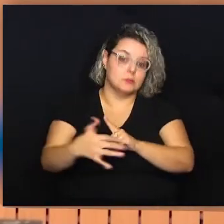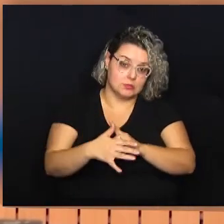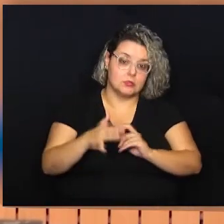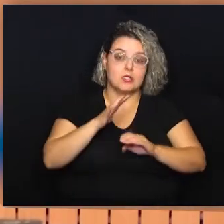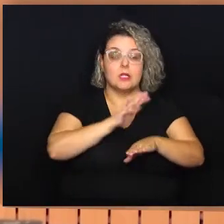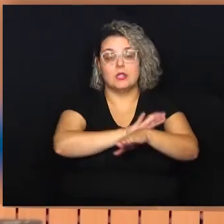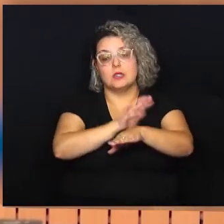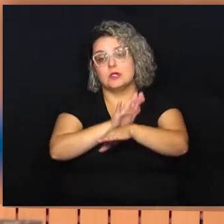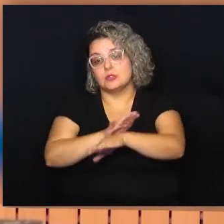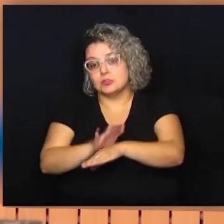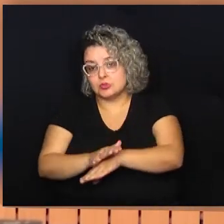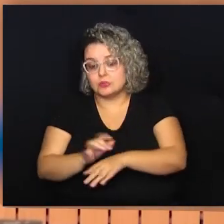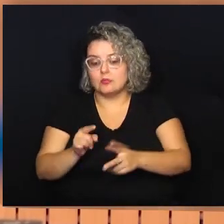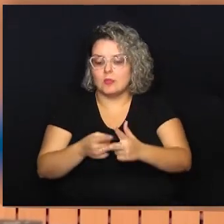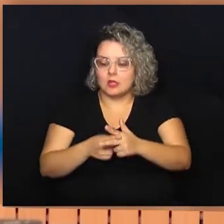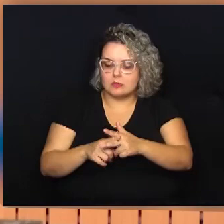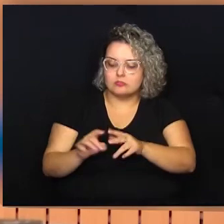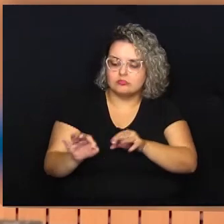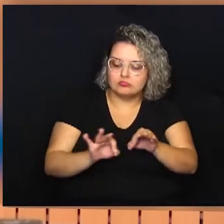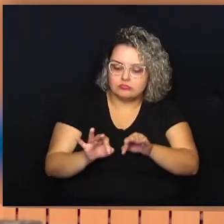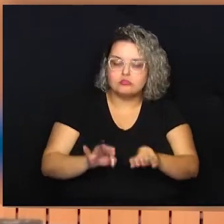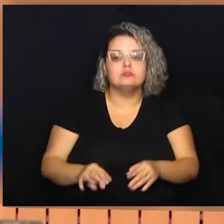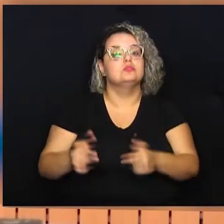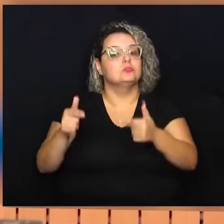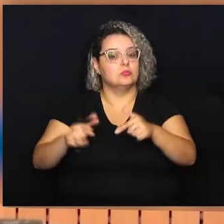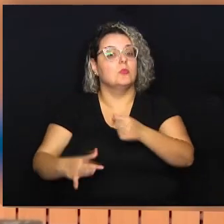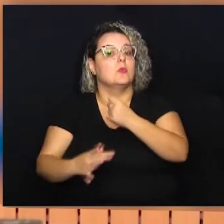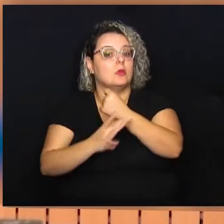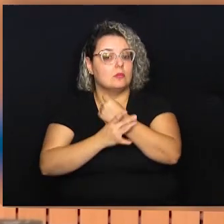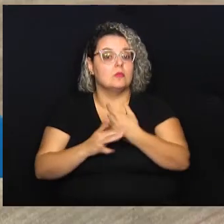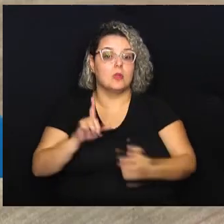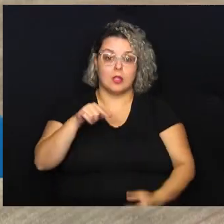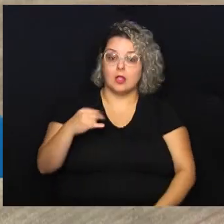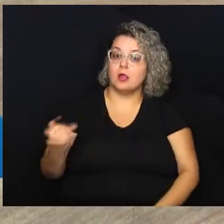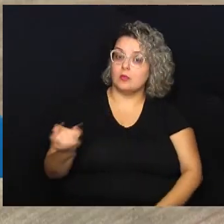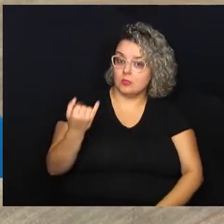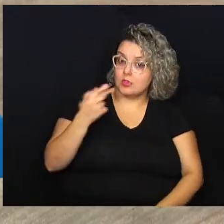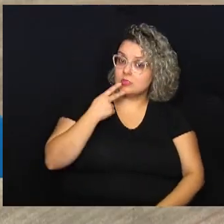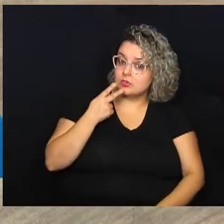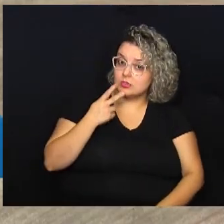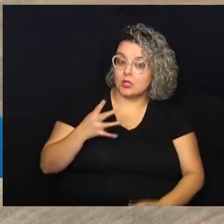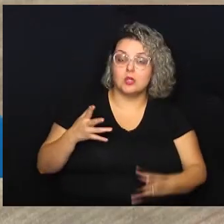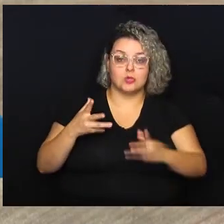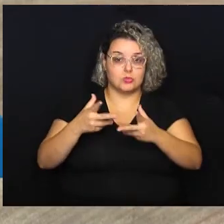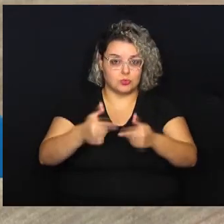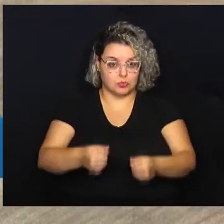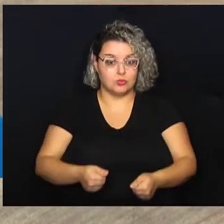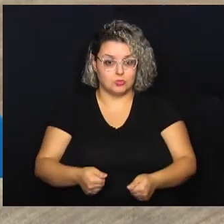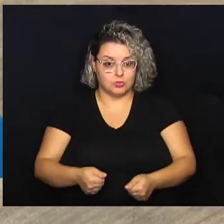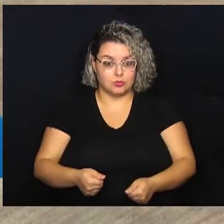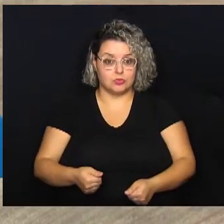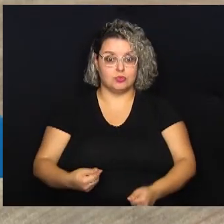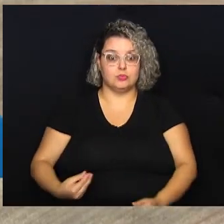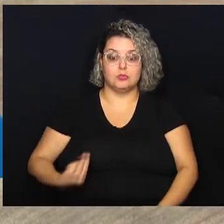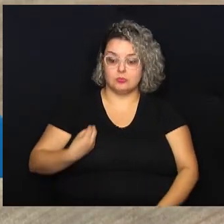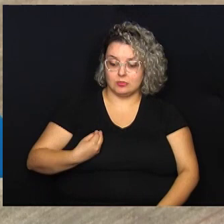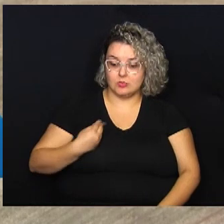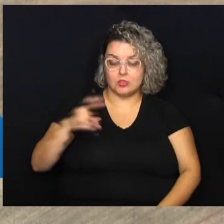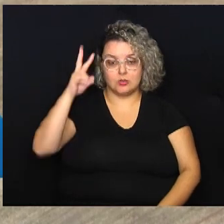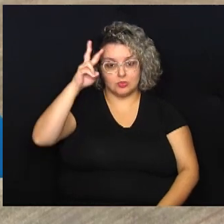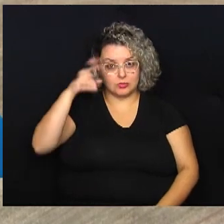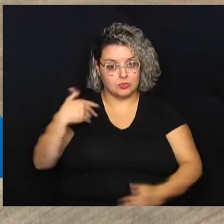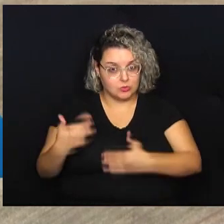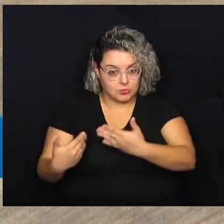e contribui para a manutenção de um espaço seguro. É importante ressaltar que tudo aquilo que a gente passou enquanto